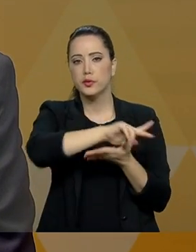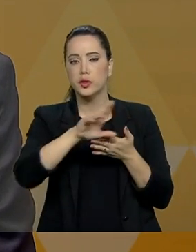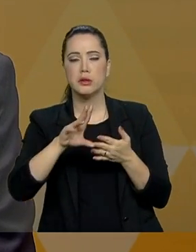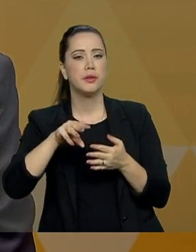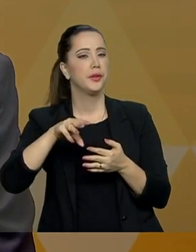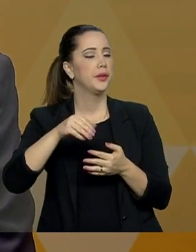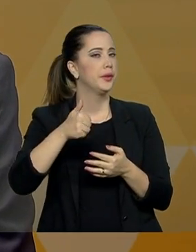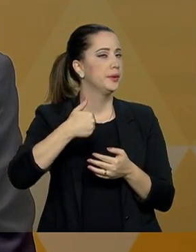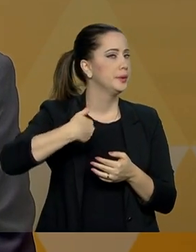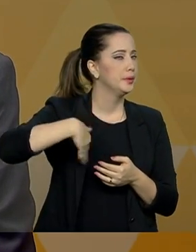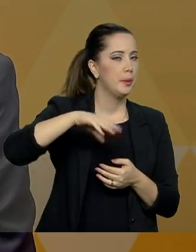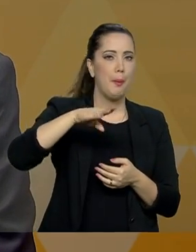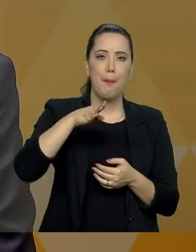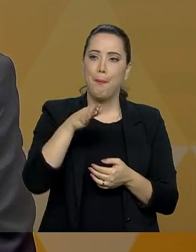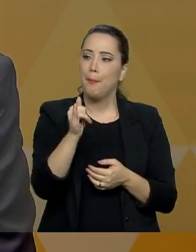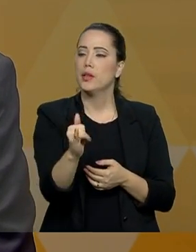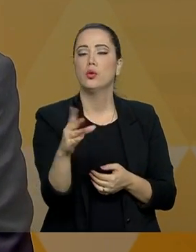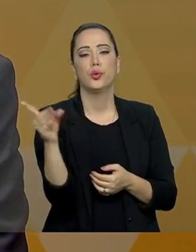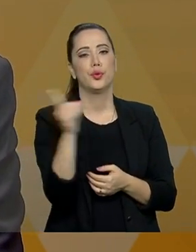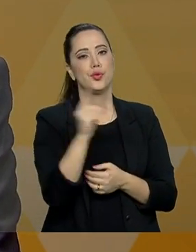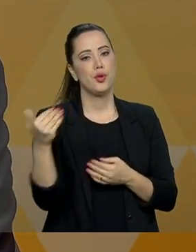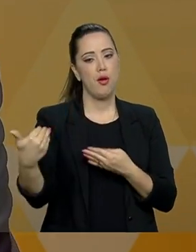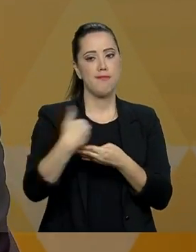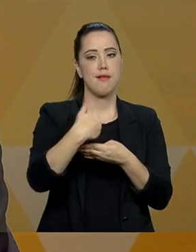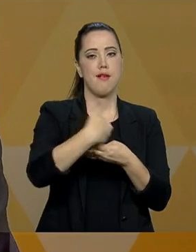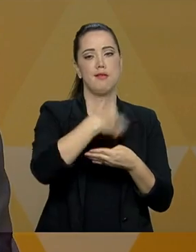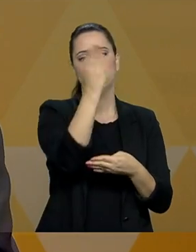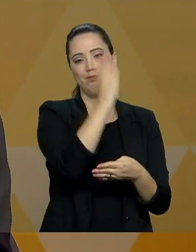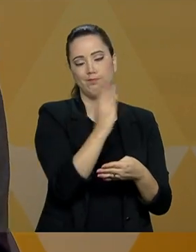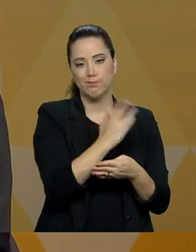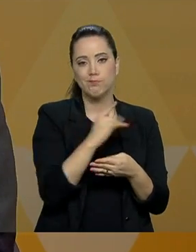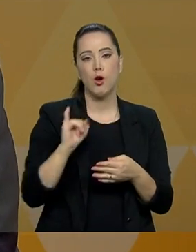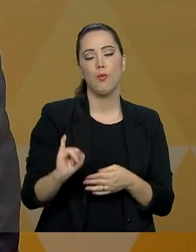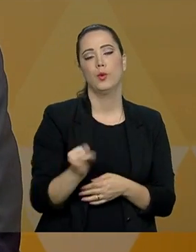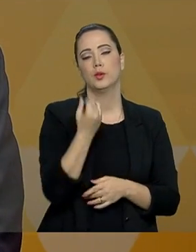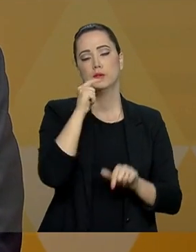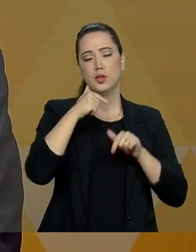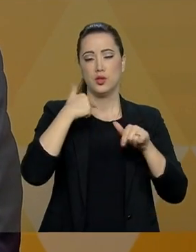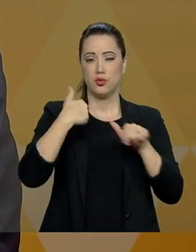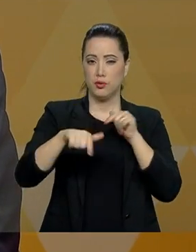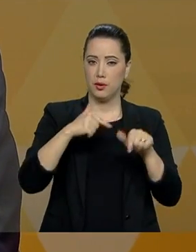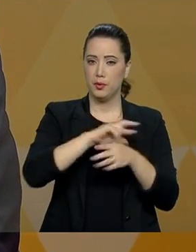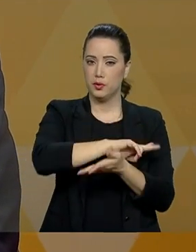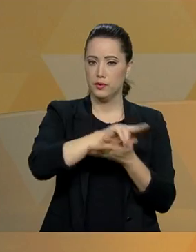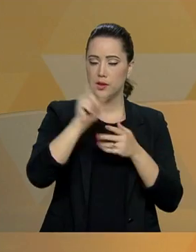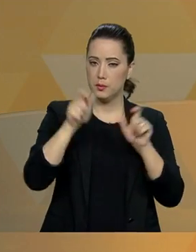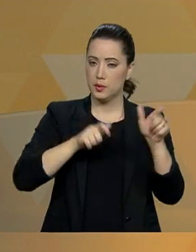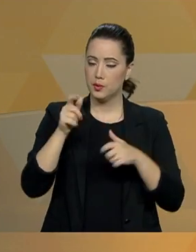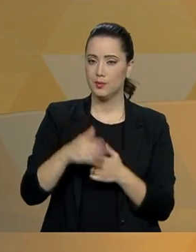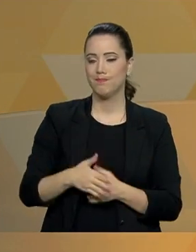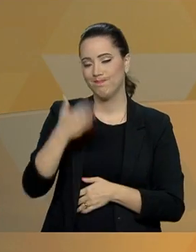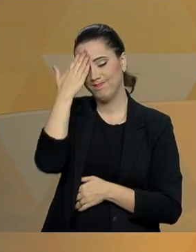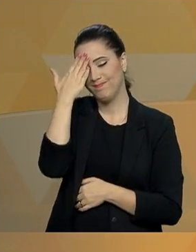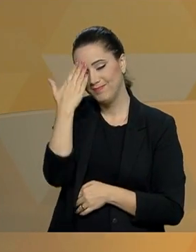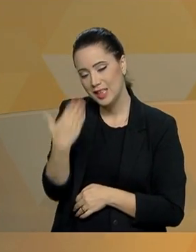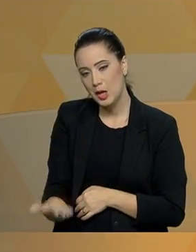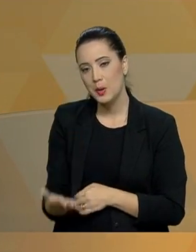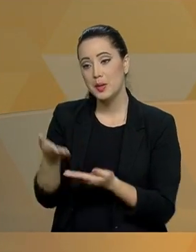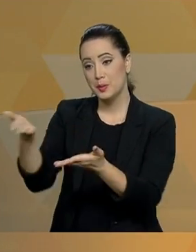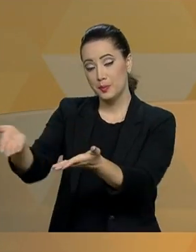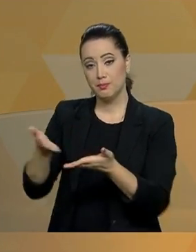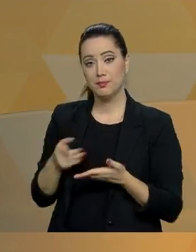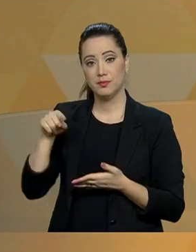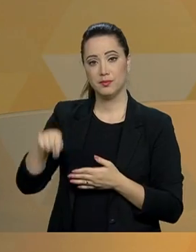E isso vai gerar emprego, renda e oportunidade para um enorme número de brasileiros e brasileiras. Secretário, muito obrigado pela sua